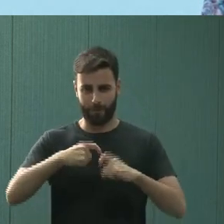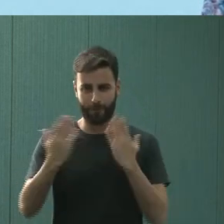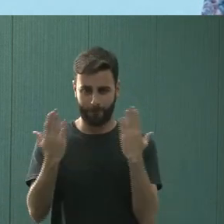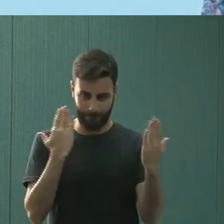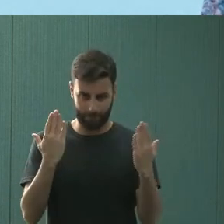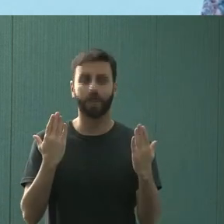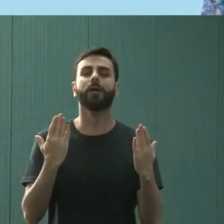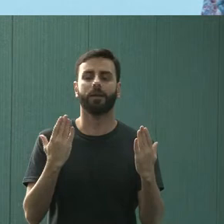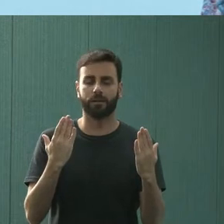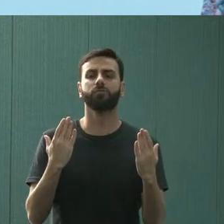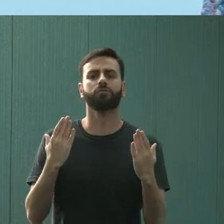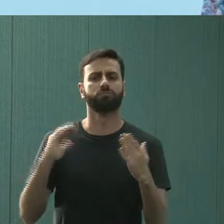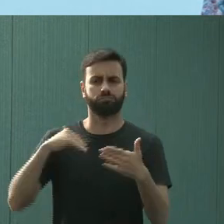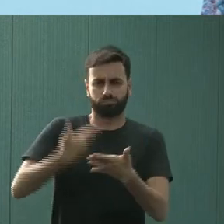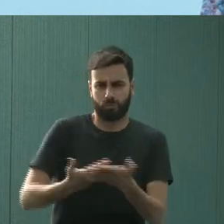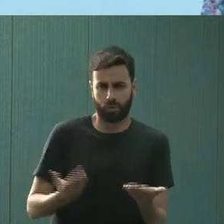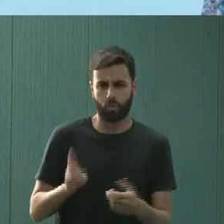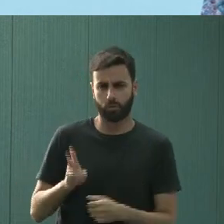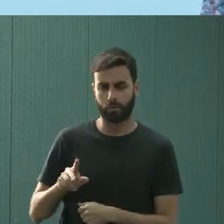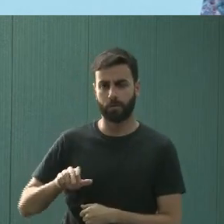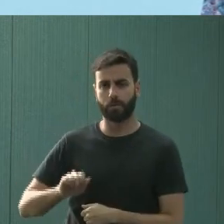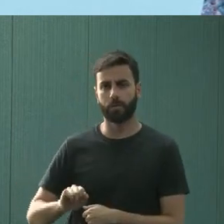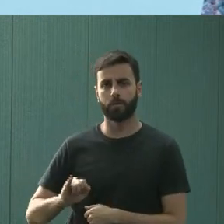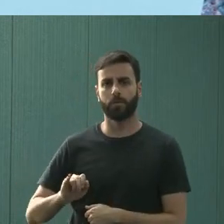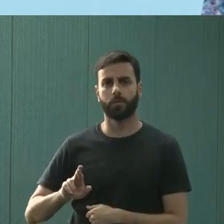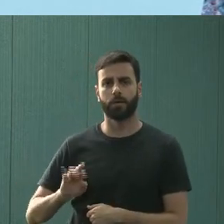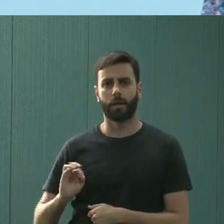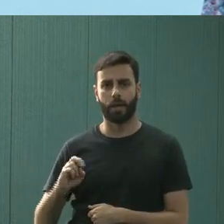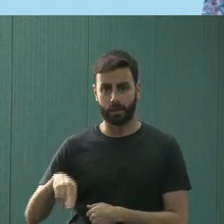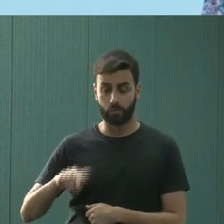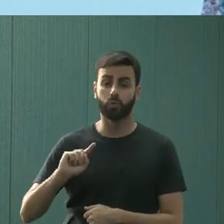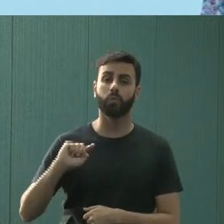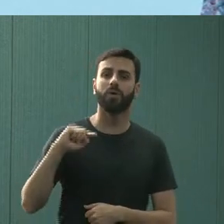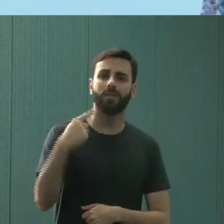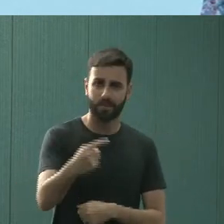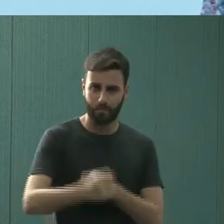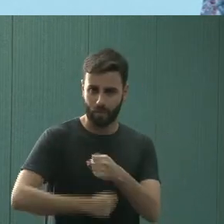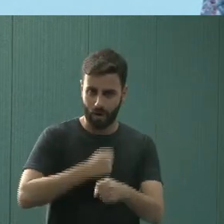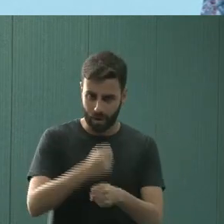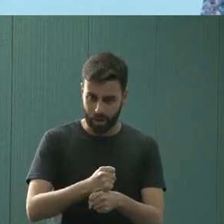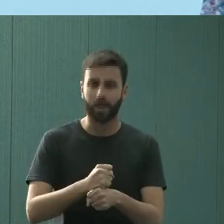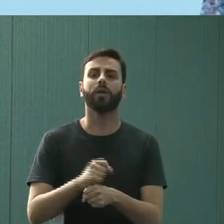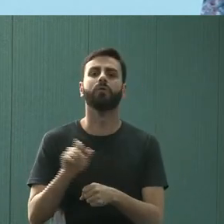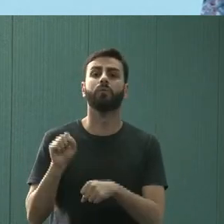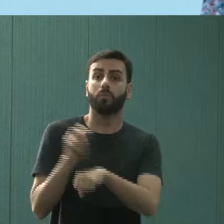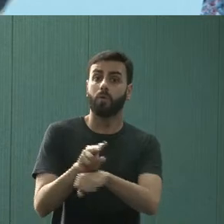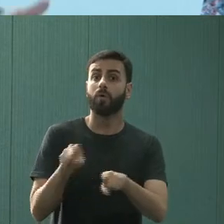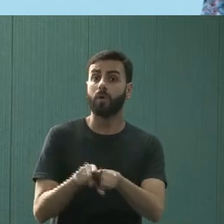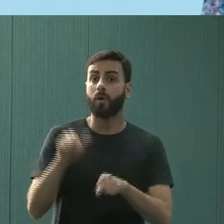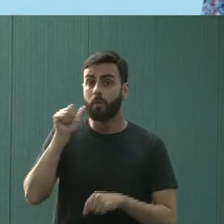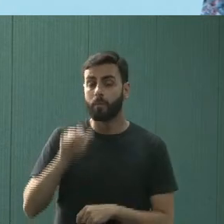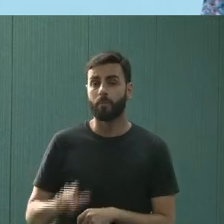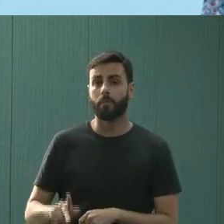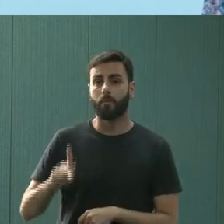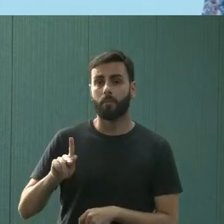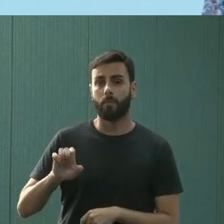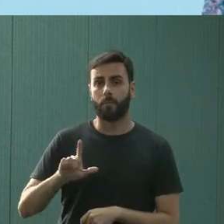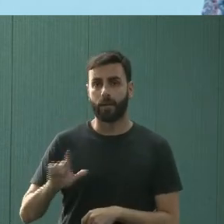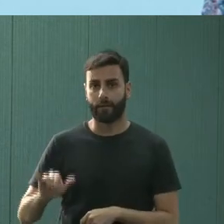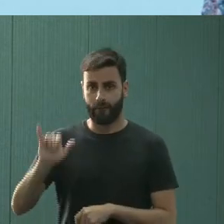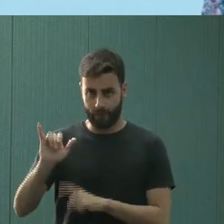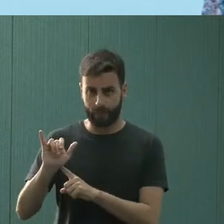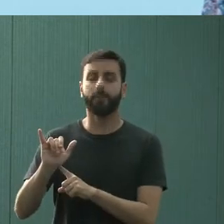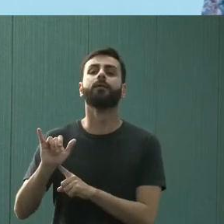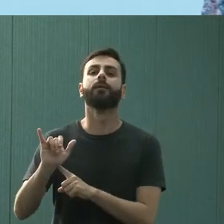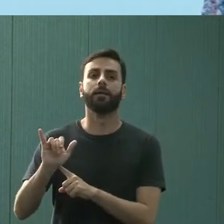que é o Lairton, que continua sendo psiquiatra na divisão, e mais adiante entrou a Kelly, que no momento saiu do setor e